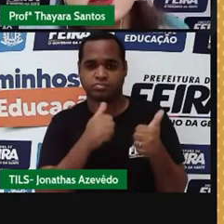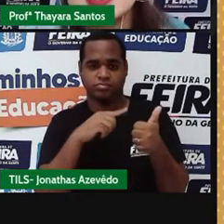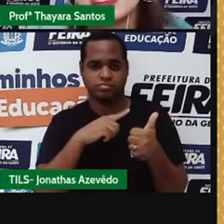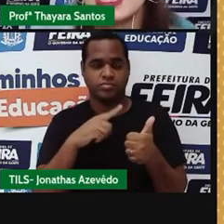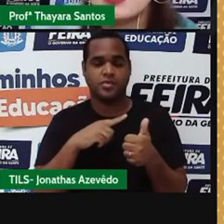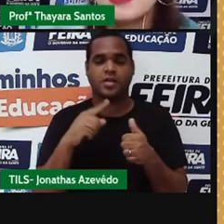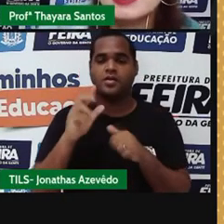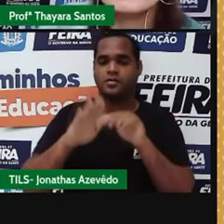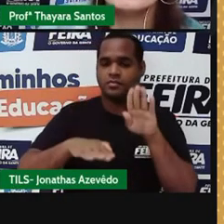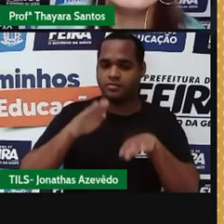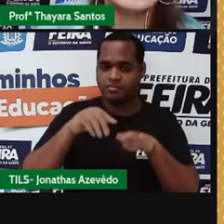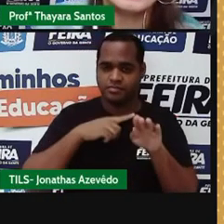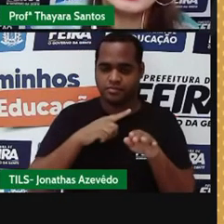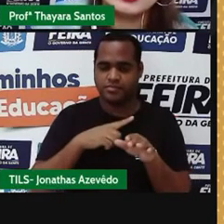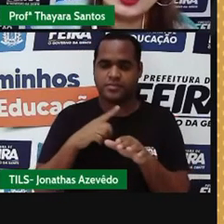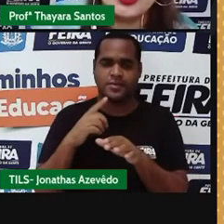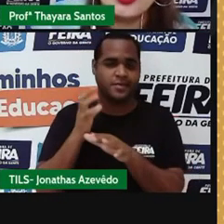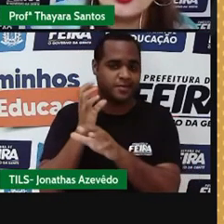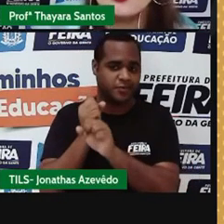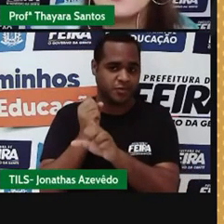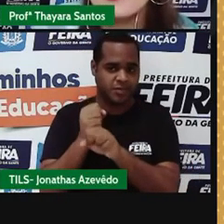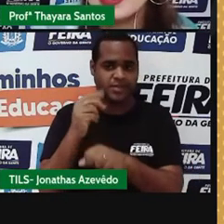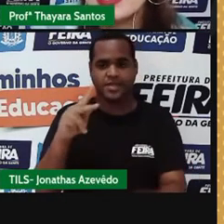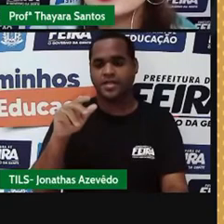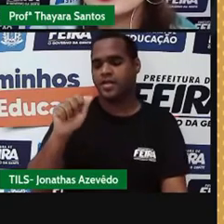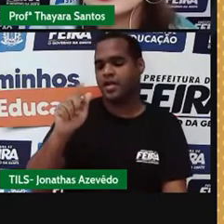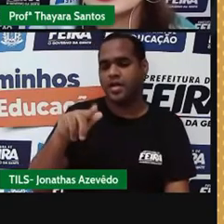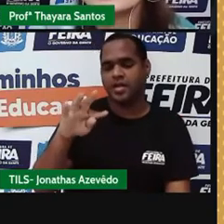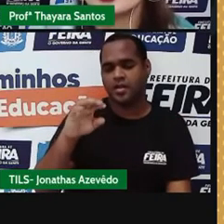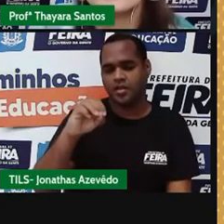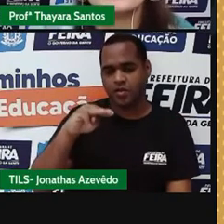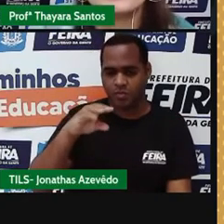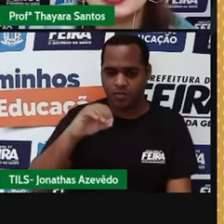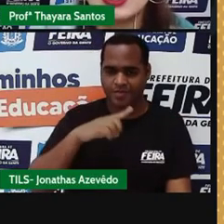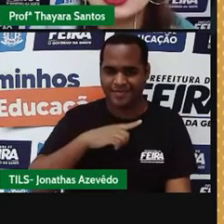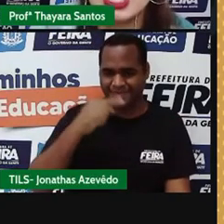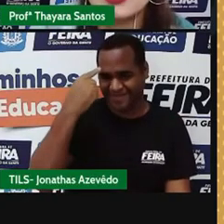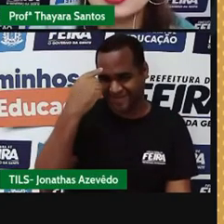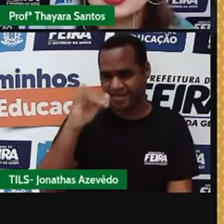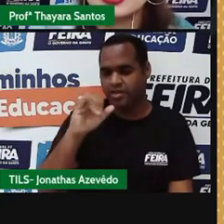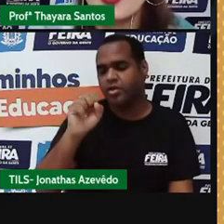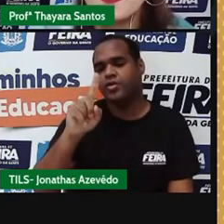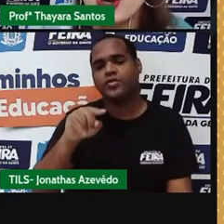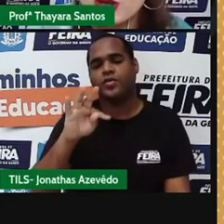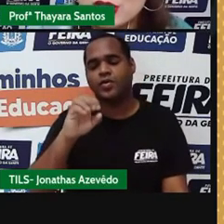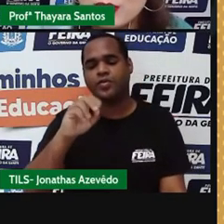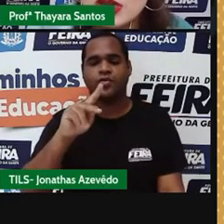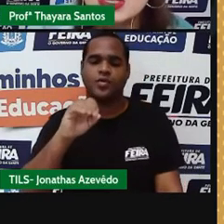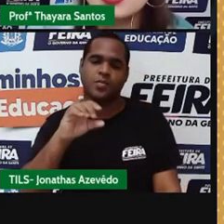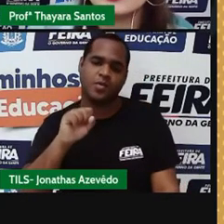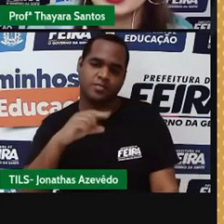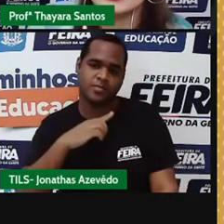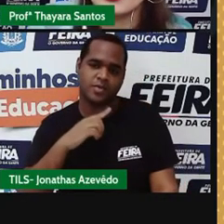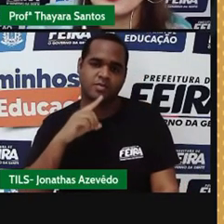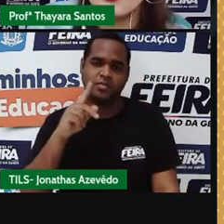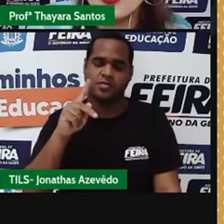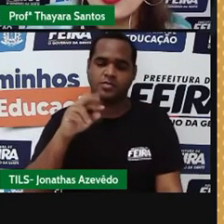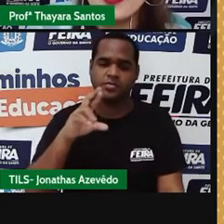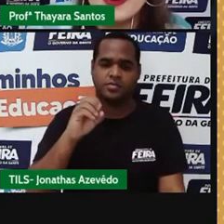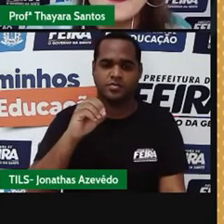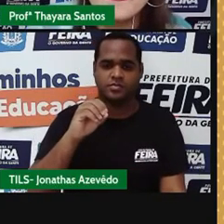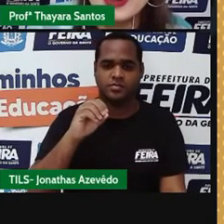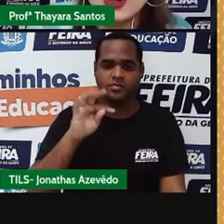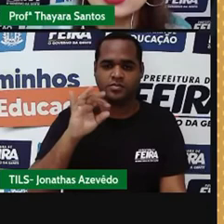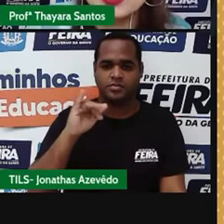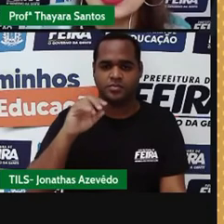variações daquele mesmo átomo, como é o caso dos isótopos do hidrogênio. A gente tem o prótion, que só tem um